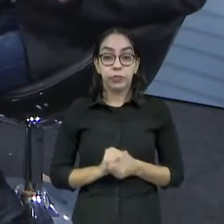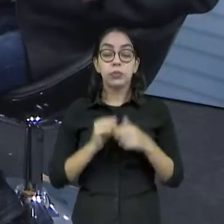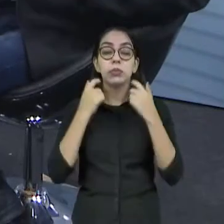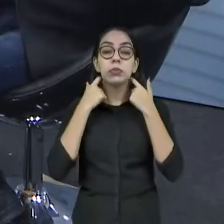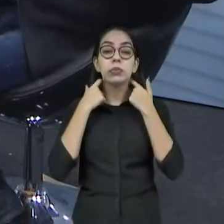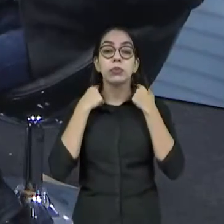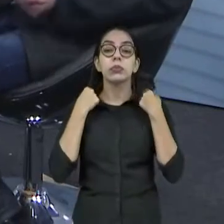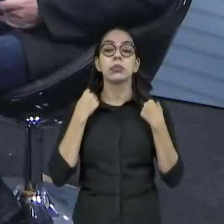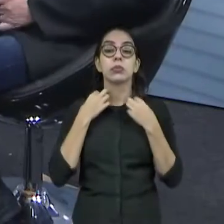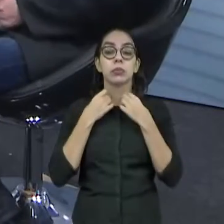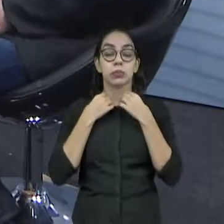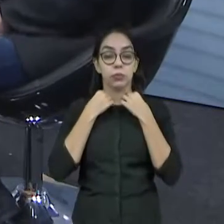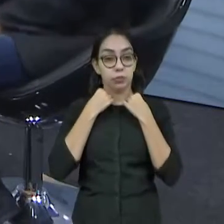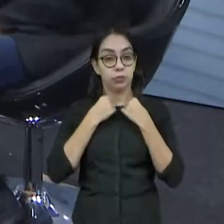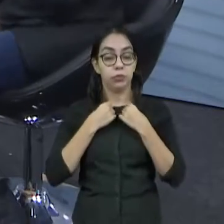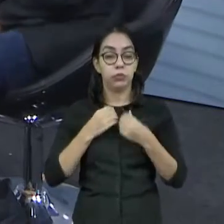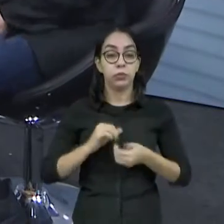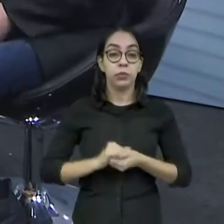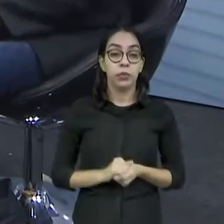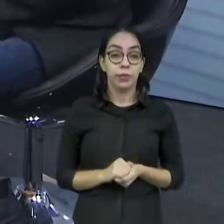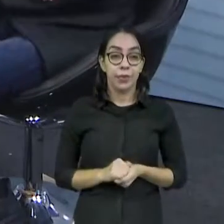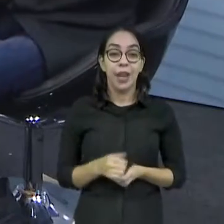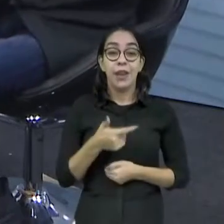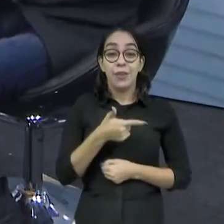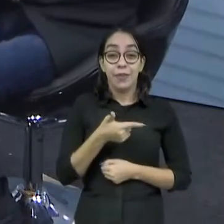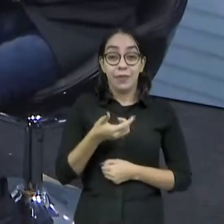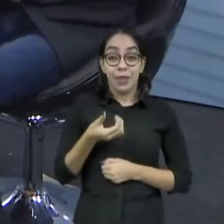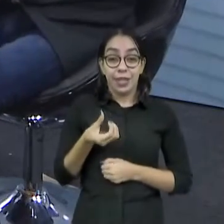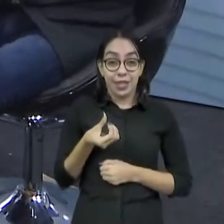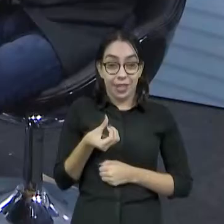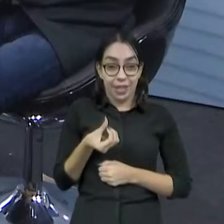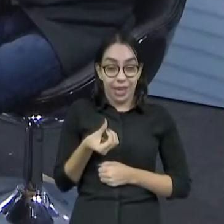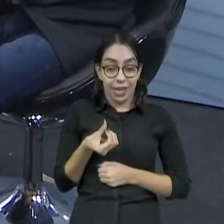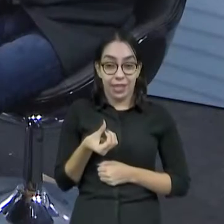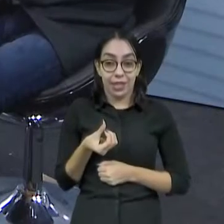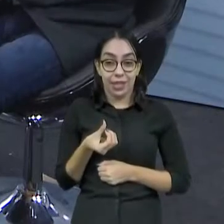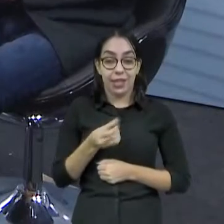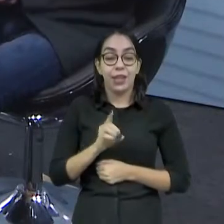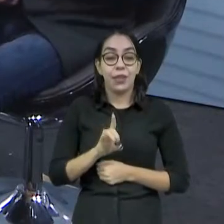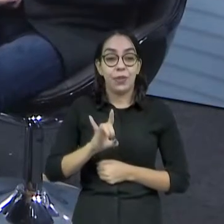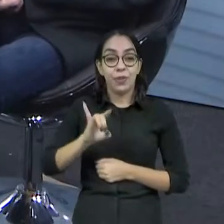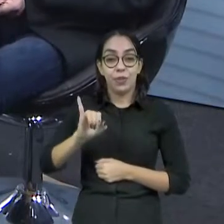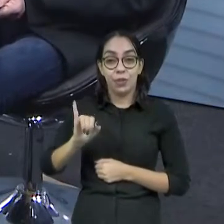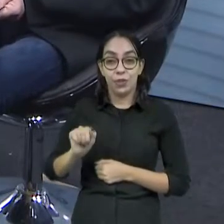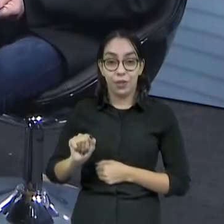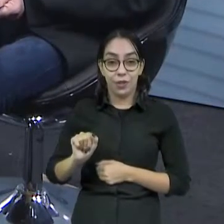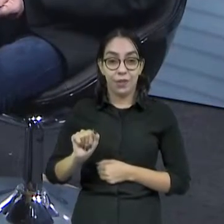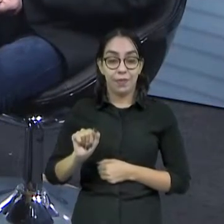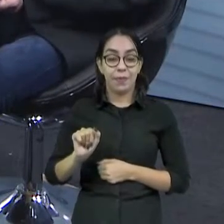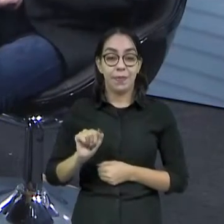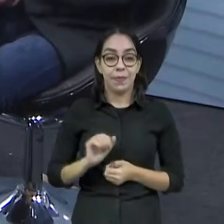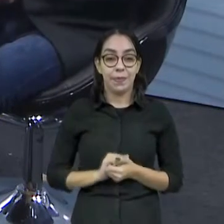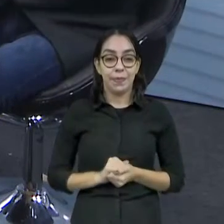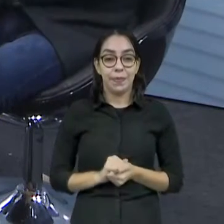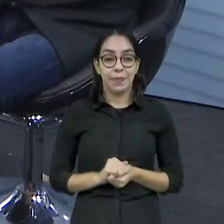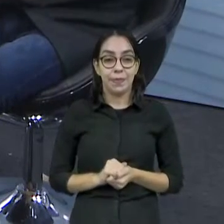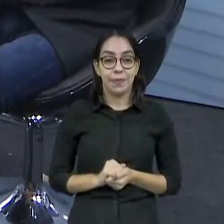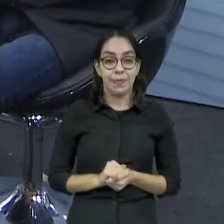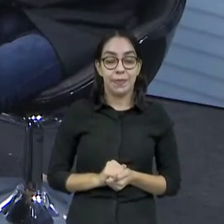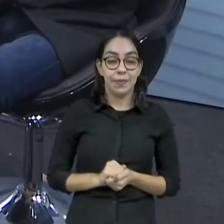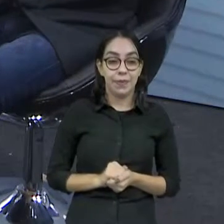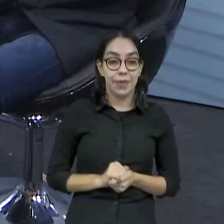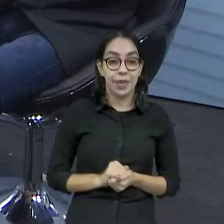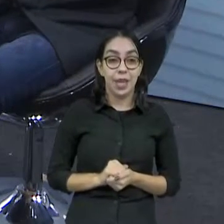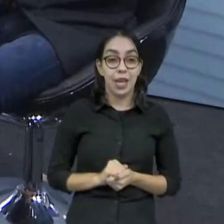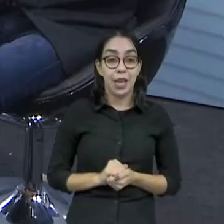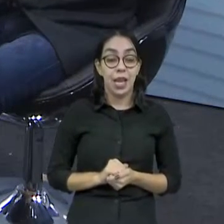Lançamos. E agora? Nós lançamos o dia que é acontece? Nós lançamos o dia 26. Tá. Vira só mais um pouquinho a cadeira para cá. Antes do lançamento,